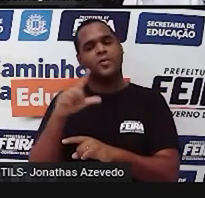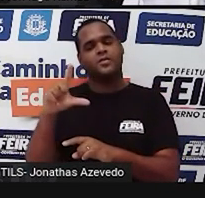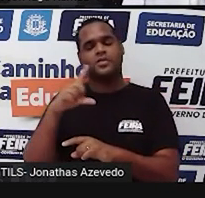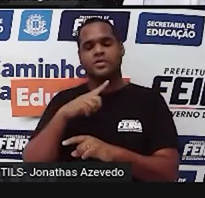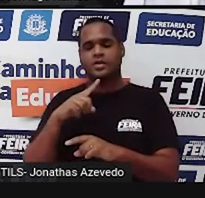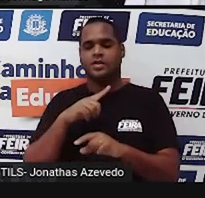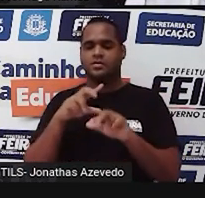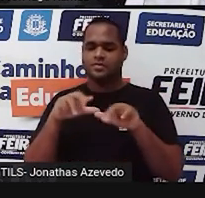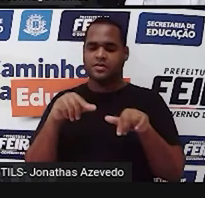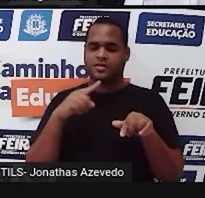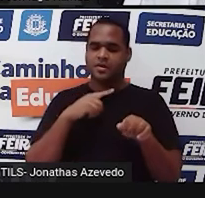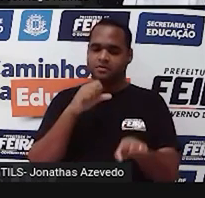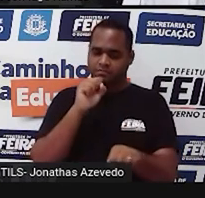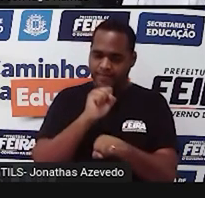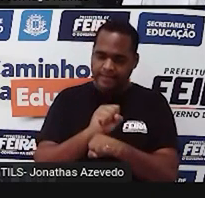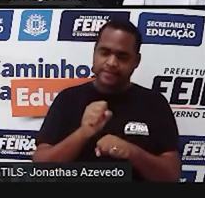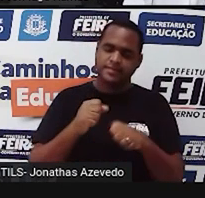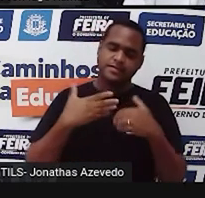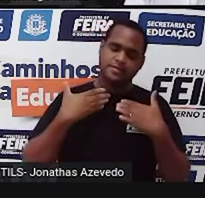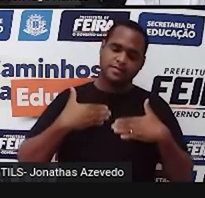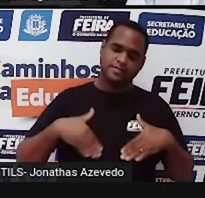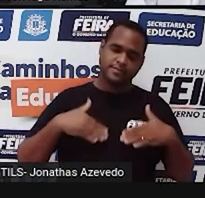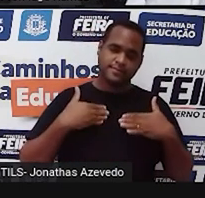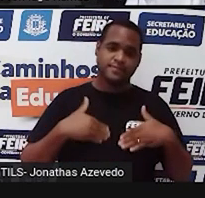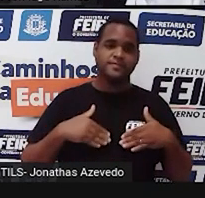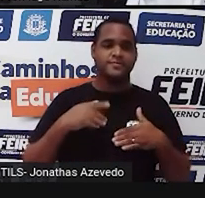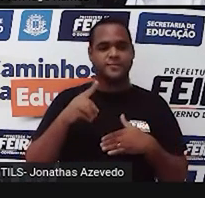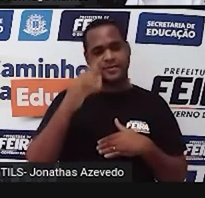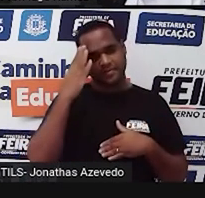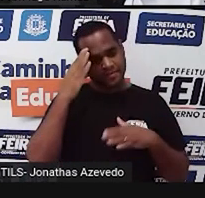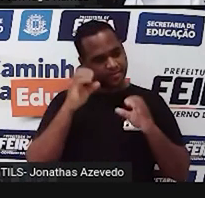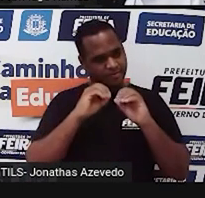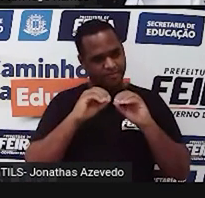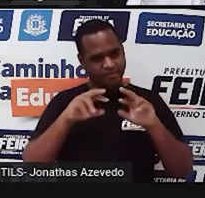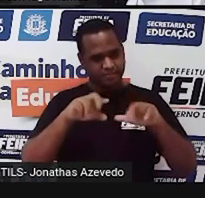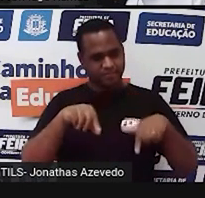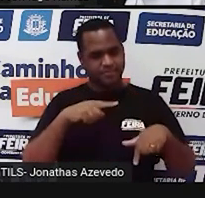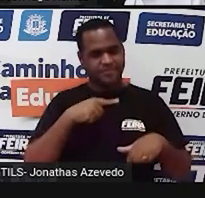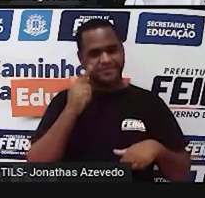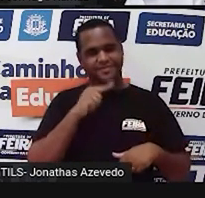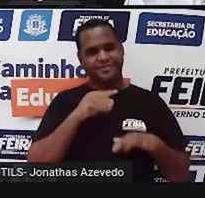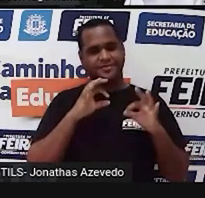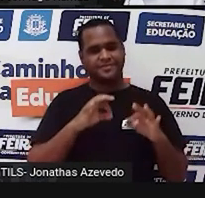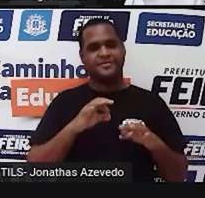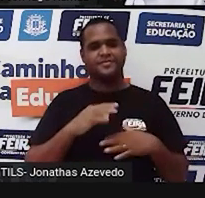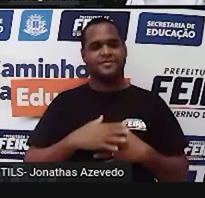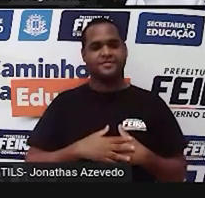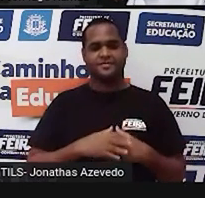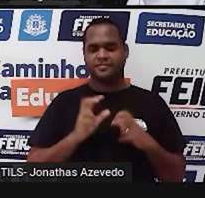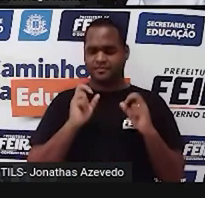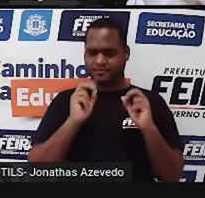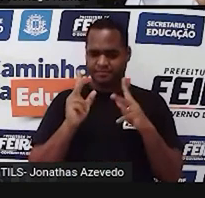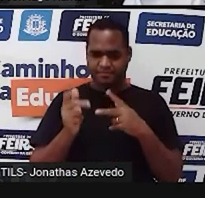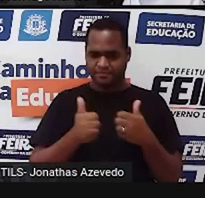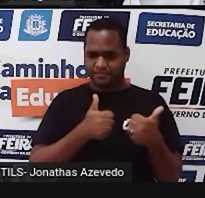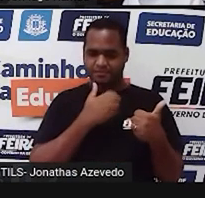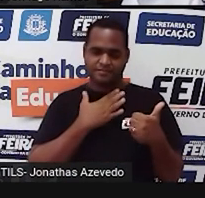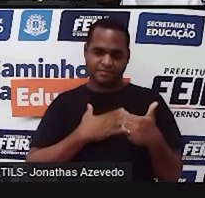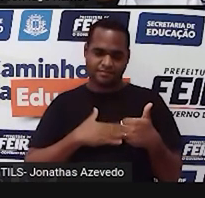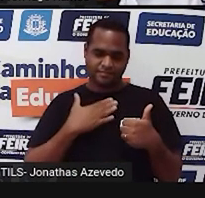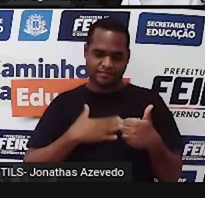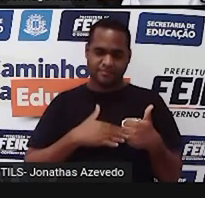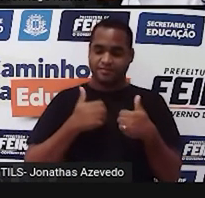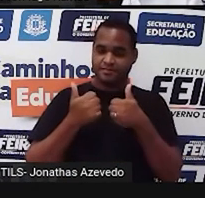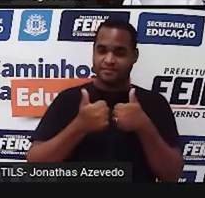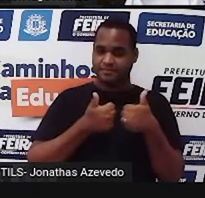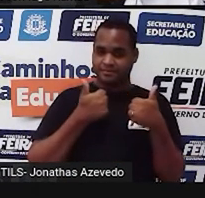momento, pausando, né? Pra ir entendendo as coisas direitinho. Beleza? Tranquilo? Bacana?